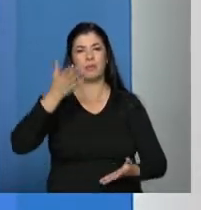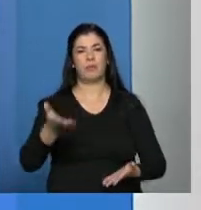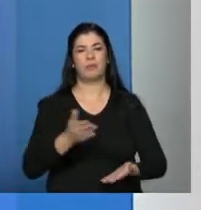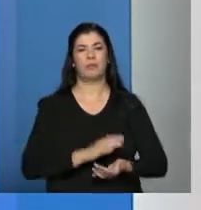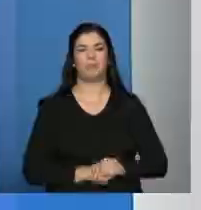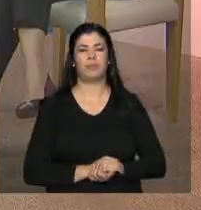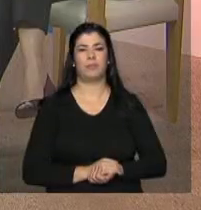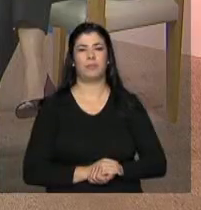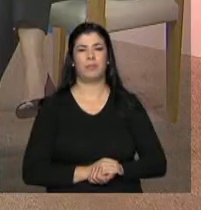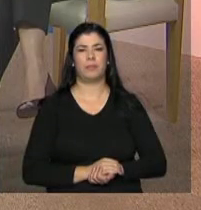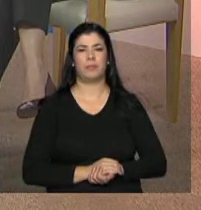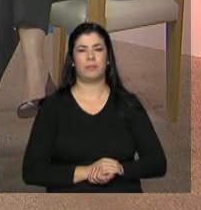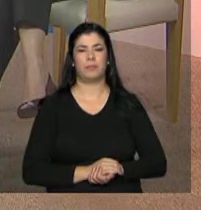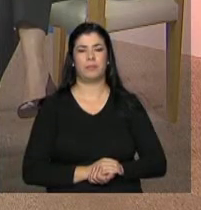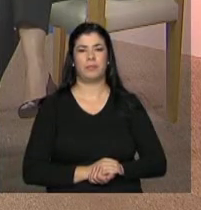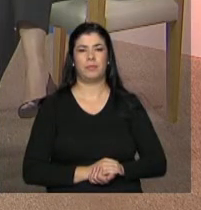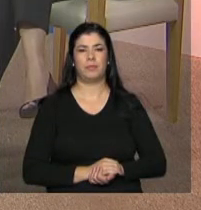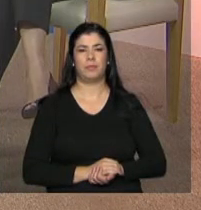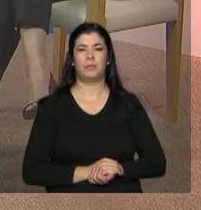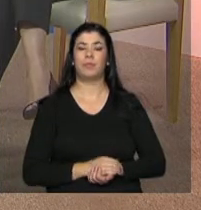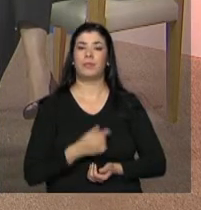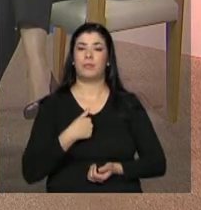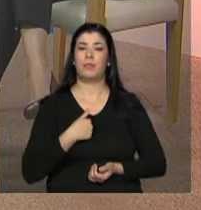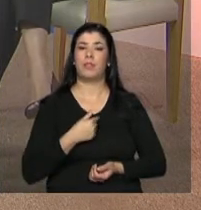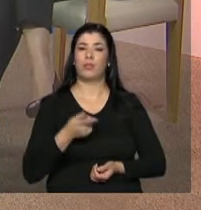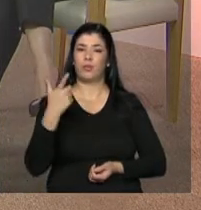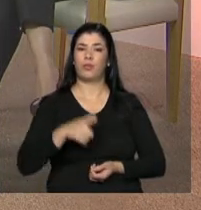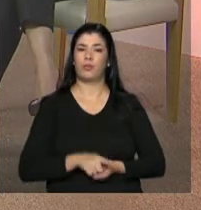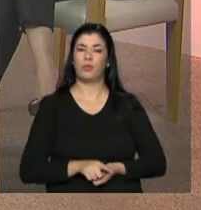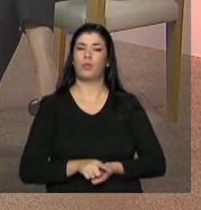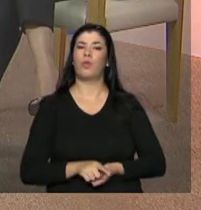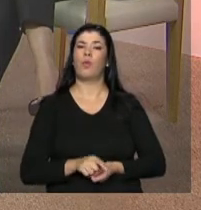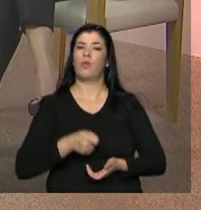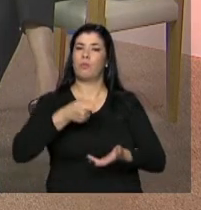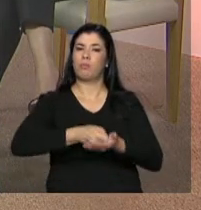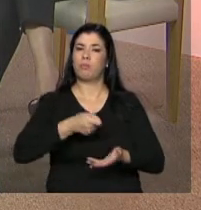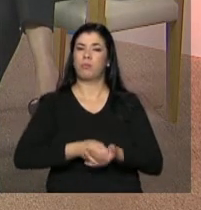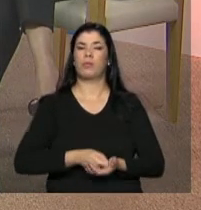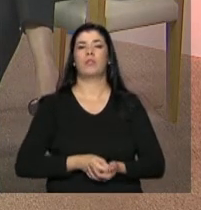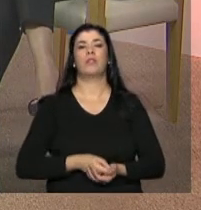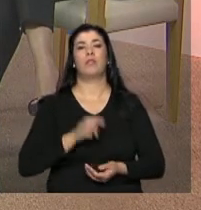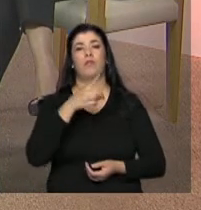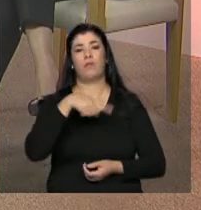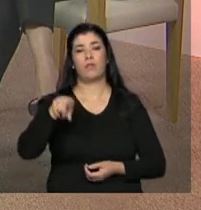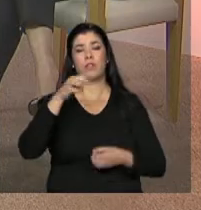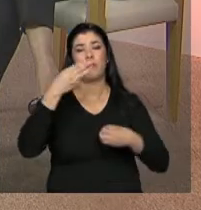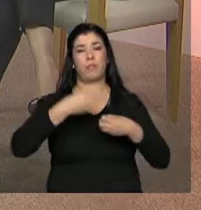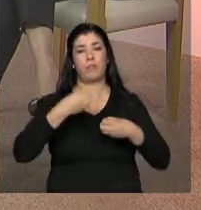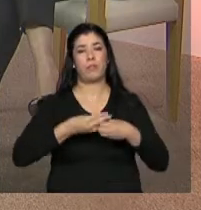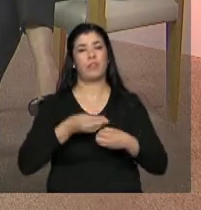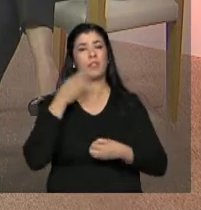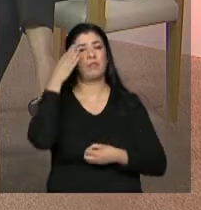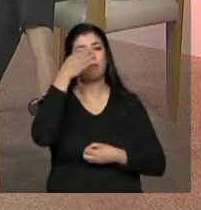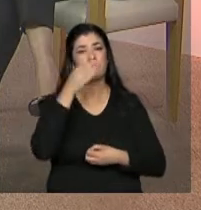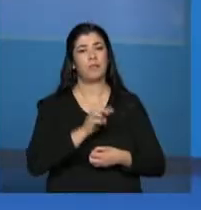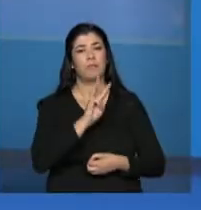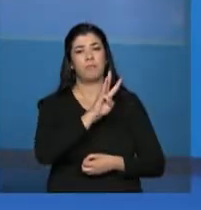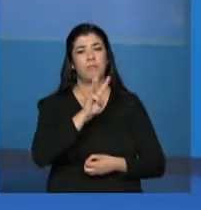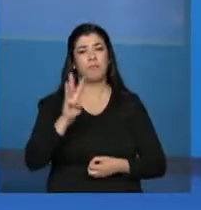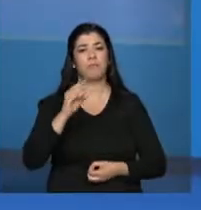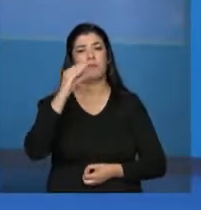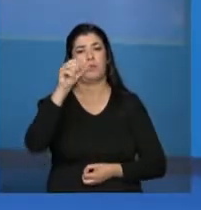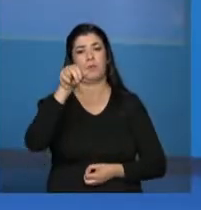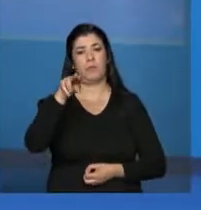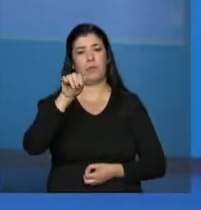Ana Paula? Mais uma vez, reforçar a importância de que os municípios acessem o cadastro, que leiam o manual,